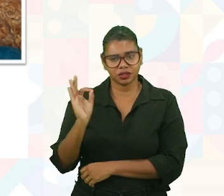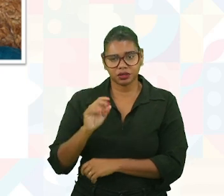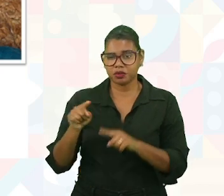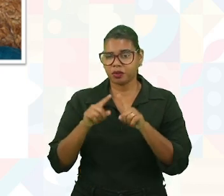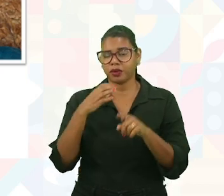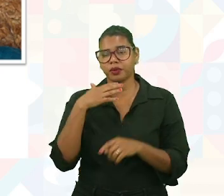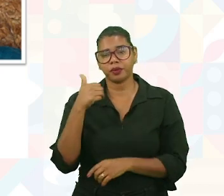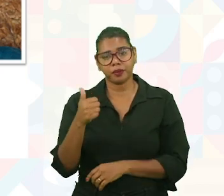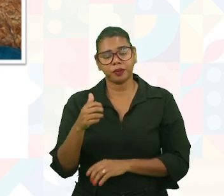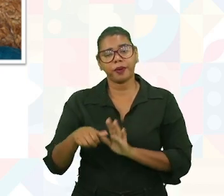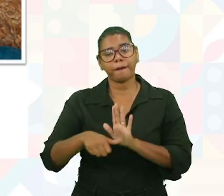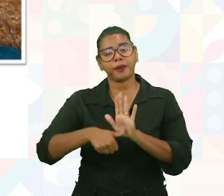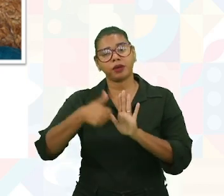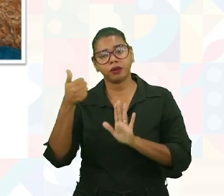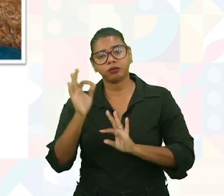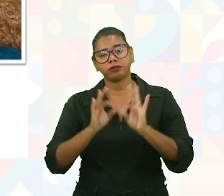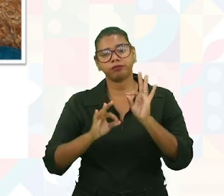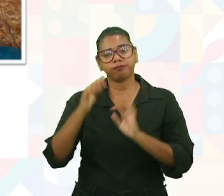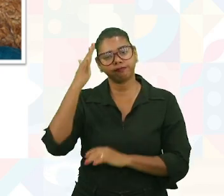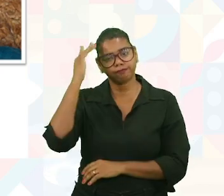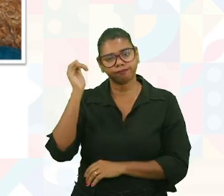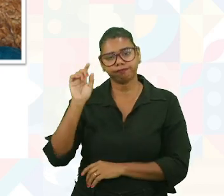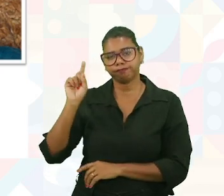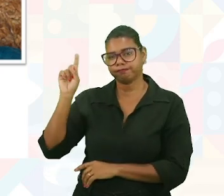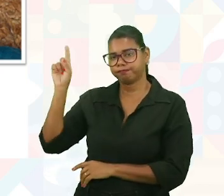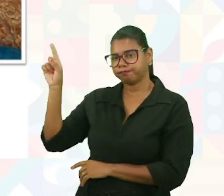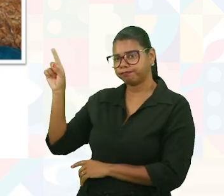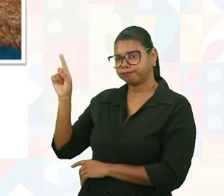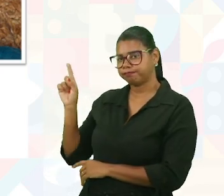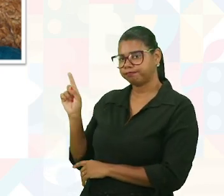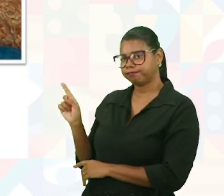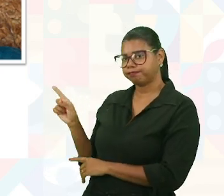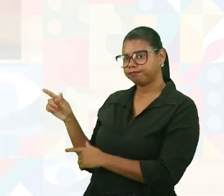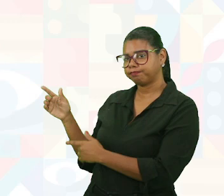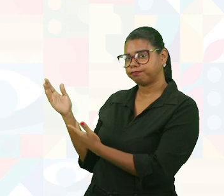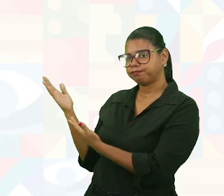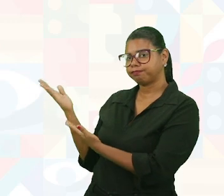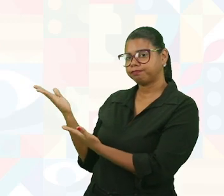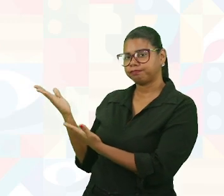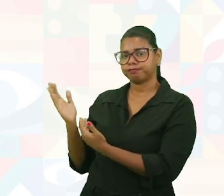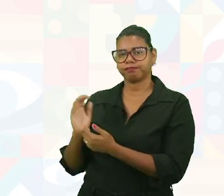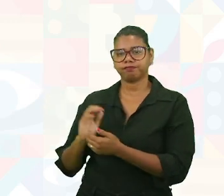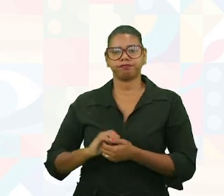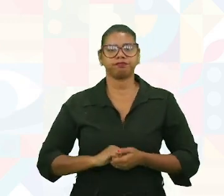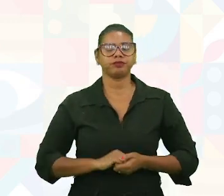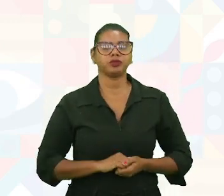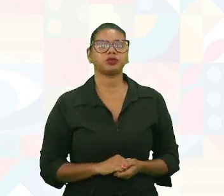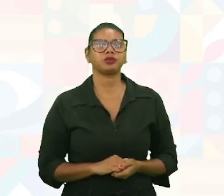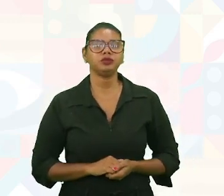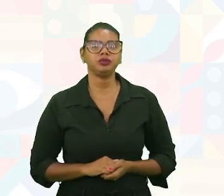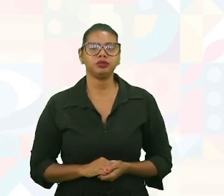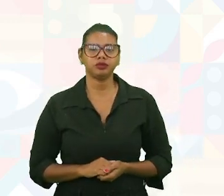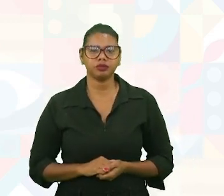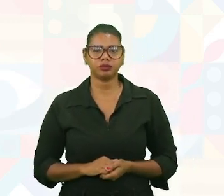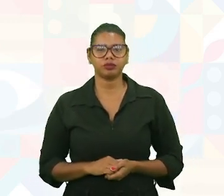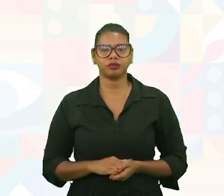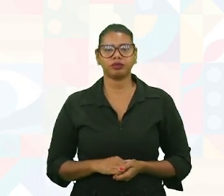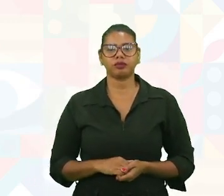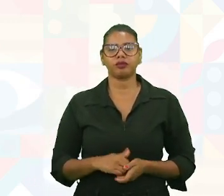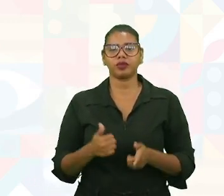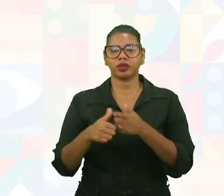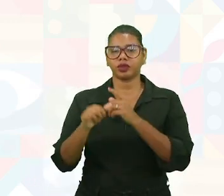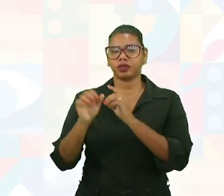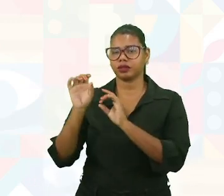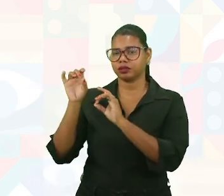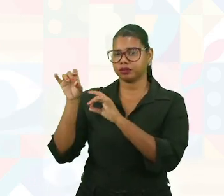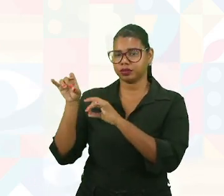uma prioridade, tá? O máximo de material natural possível, né? Primeiro que vai ser descartado.